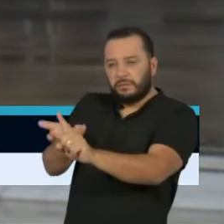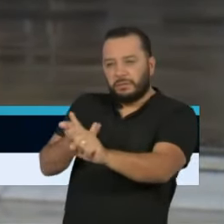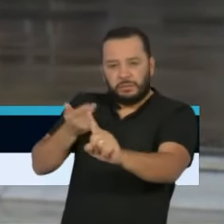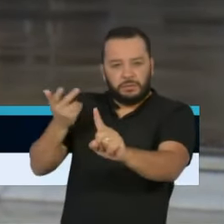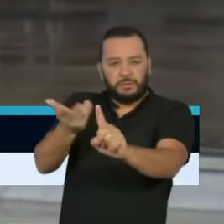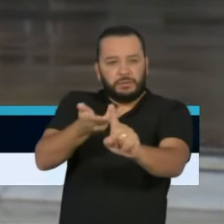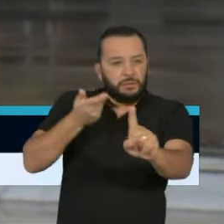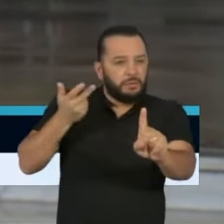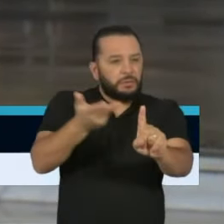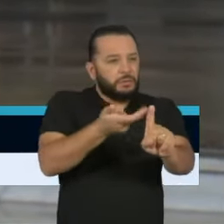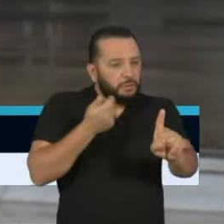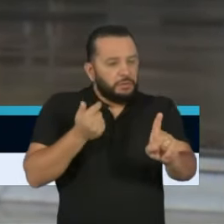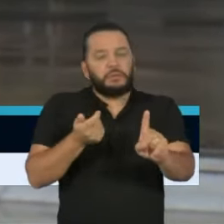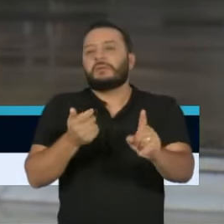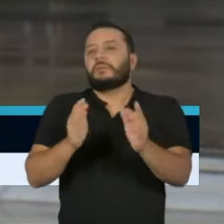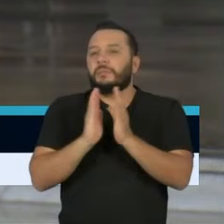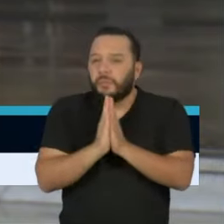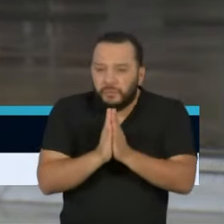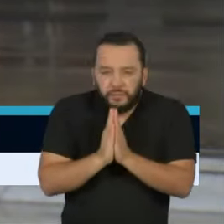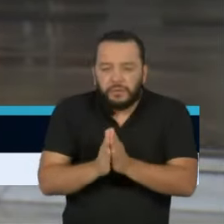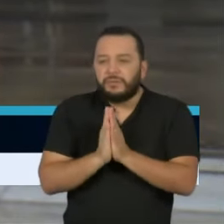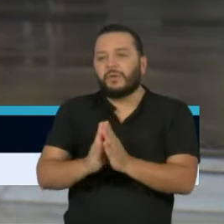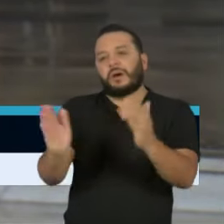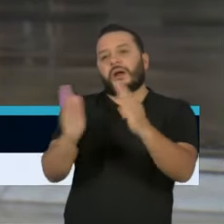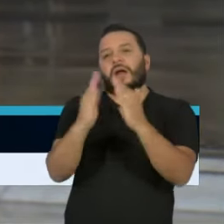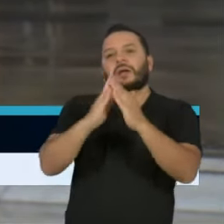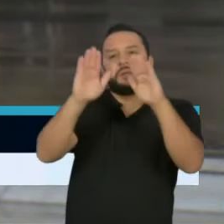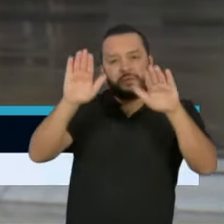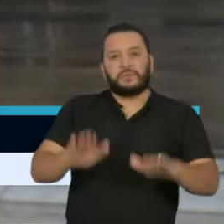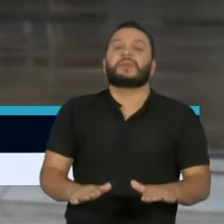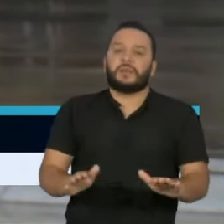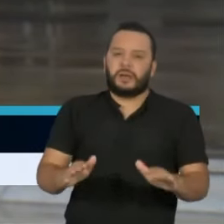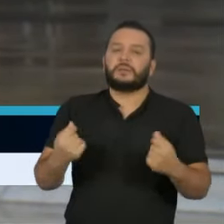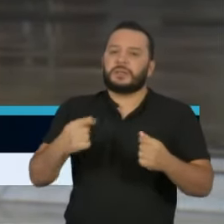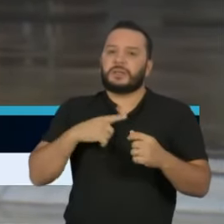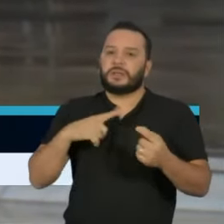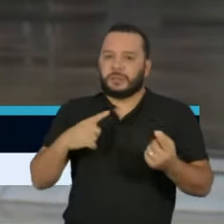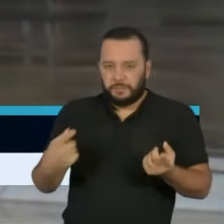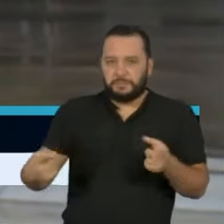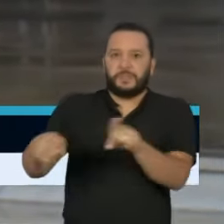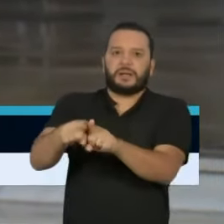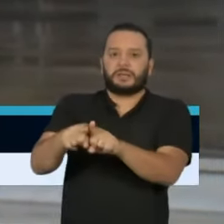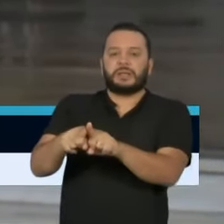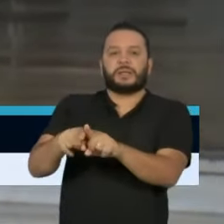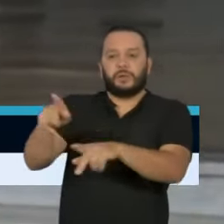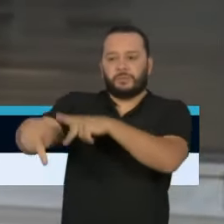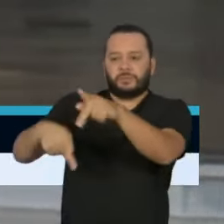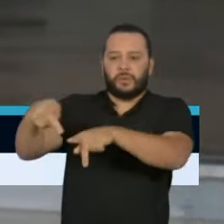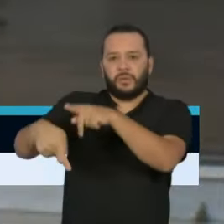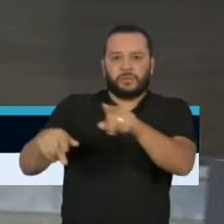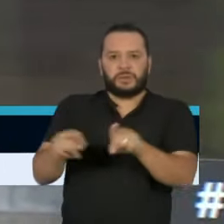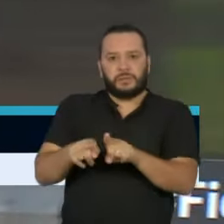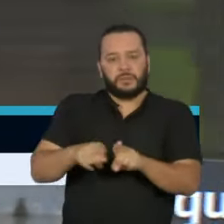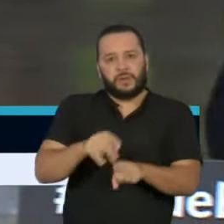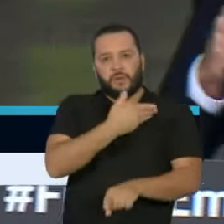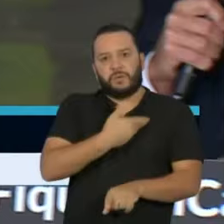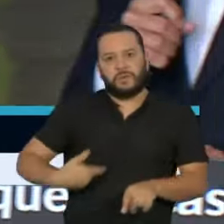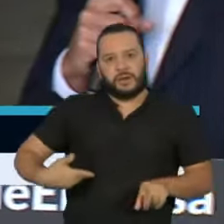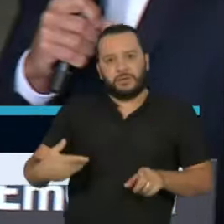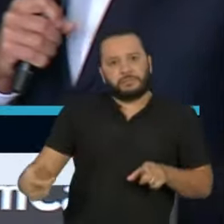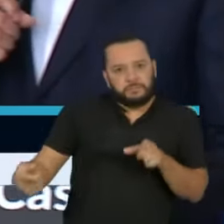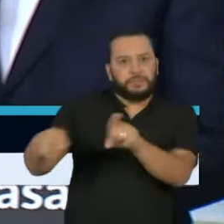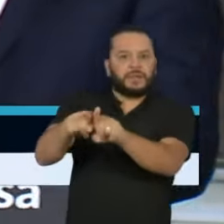o suficiente se não tiver essa parceria entre o setor público e a população. Obrigado, Bruno. Bruno,